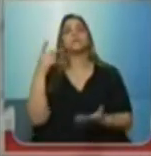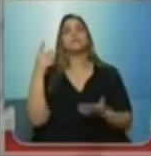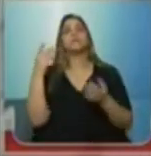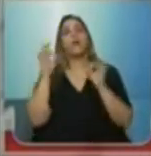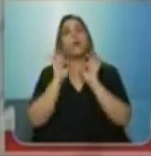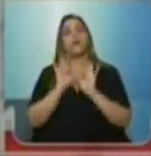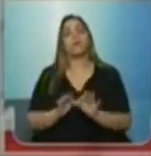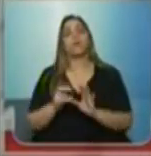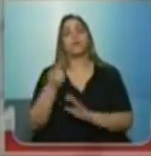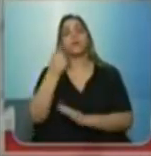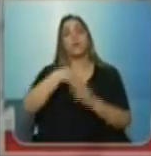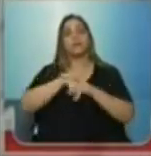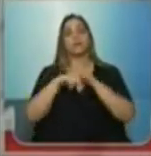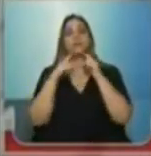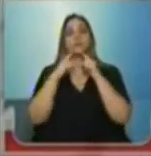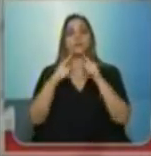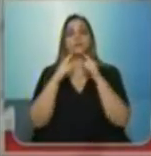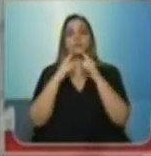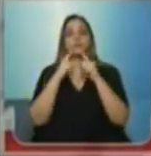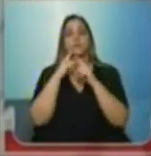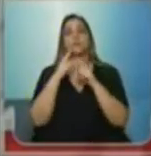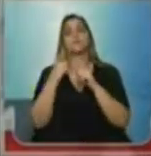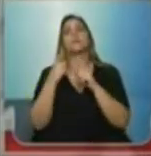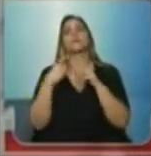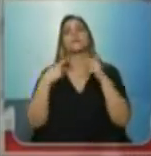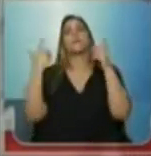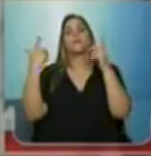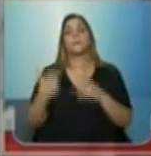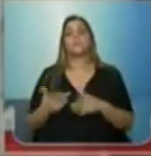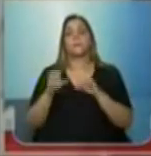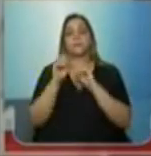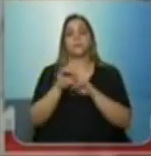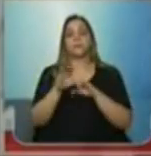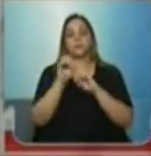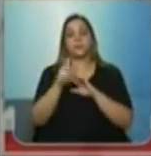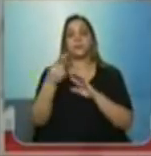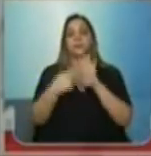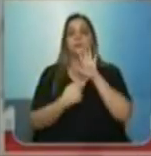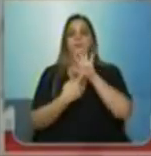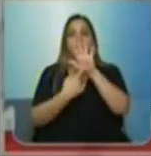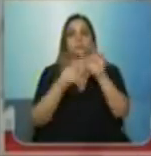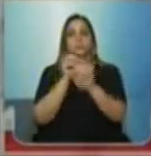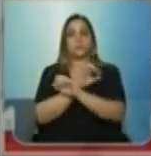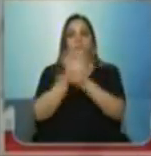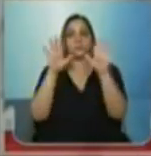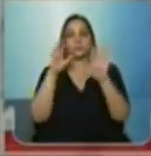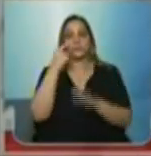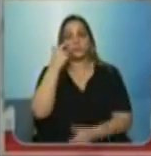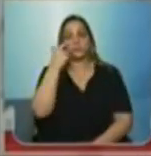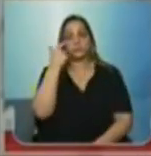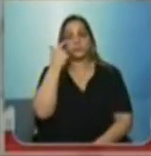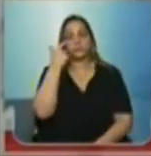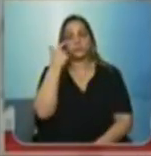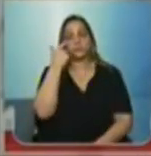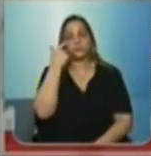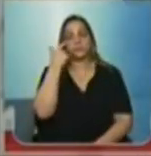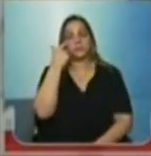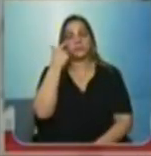aqui as nossas denúncias na área da educação. A matéria mostra claramente que,